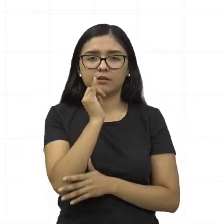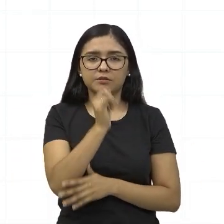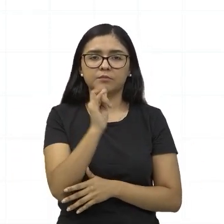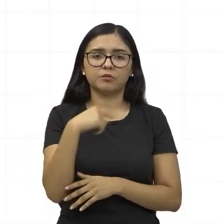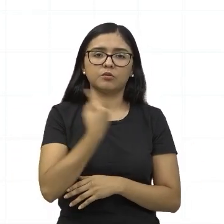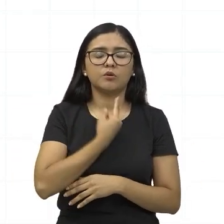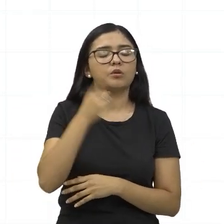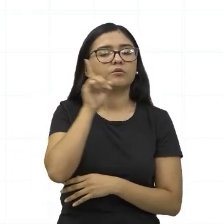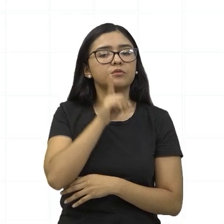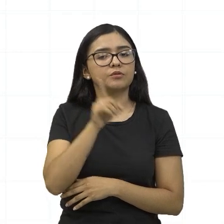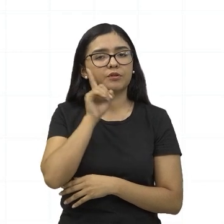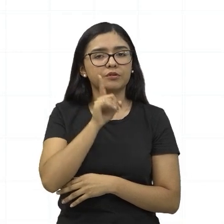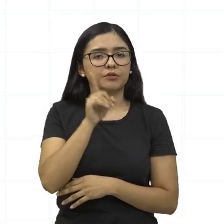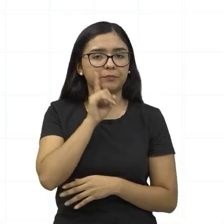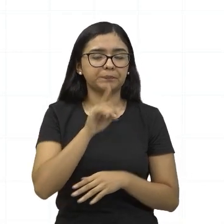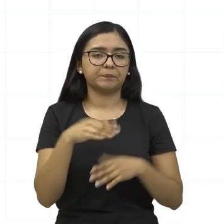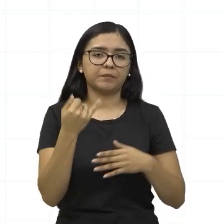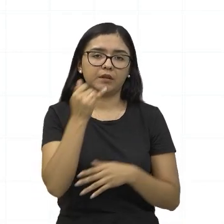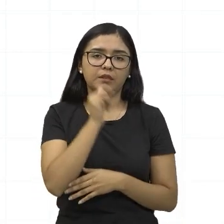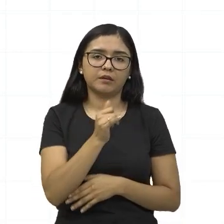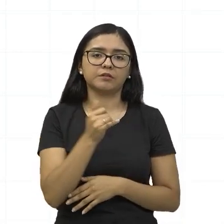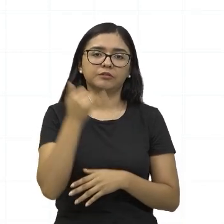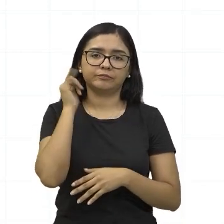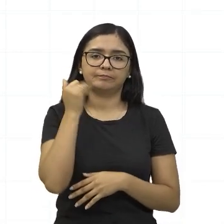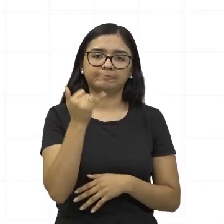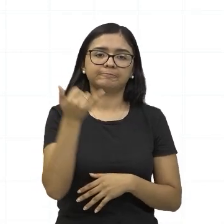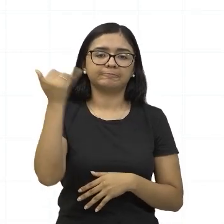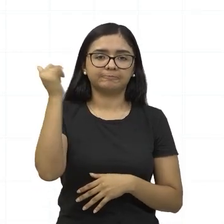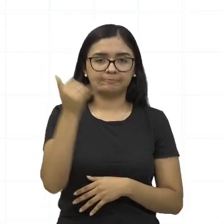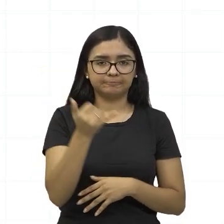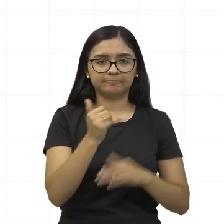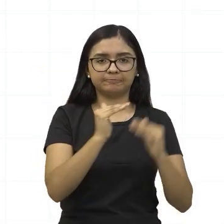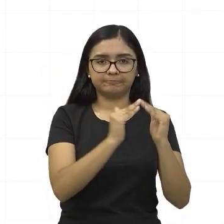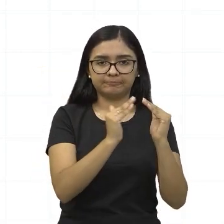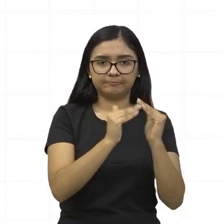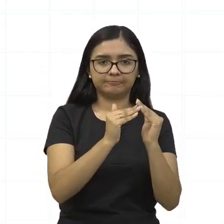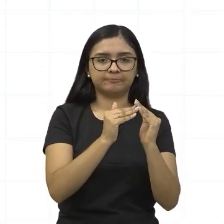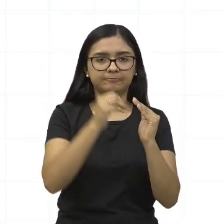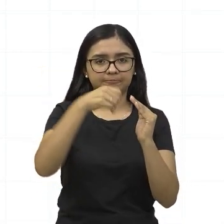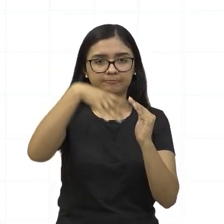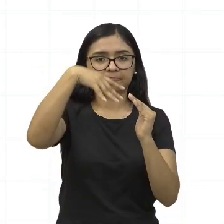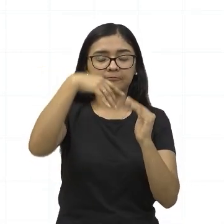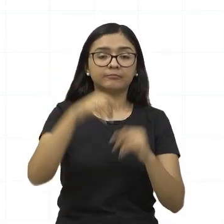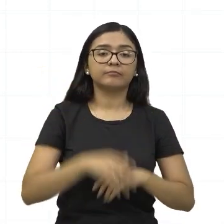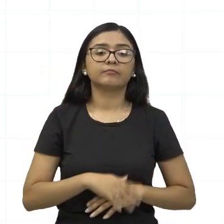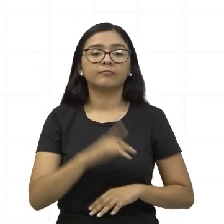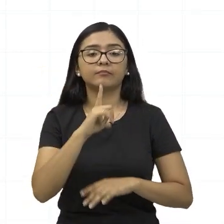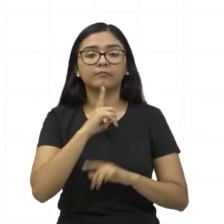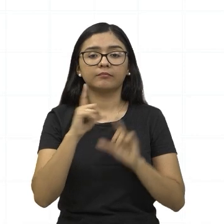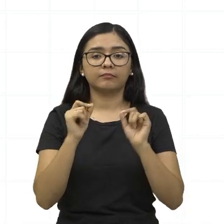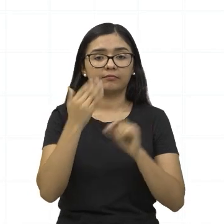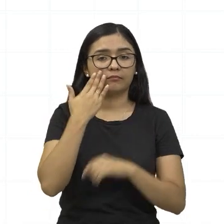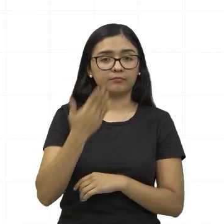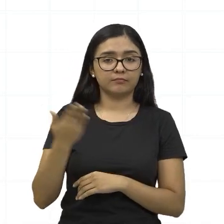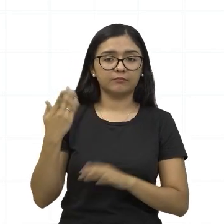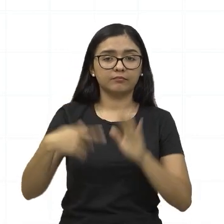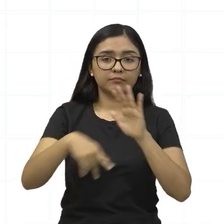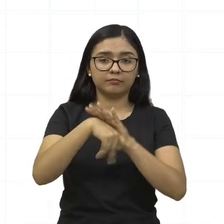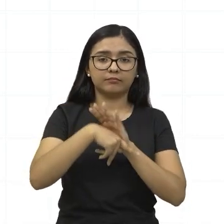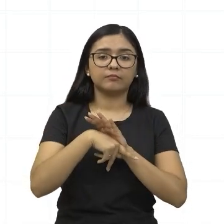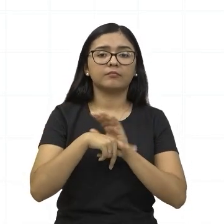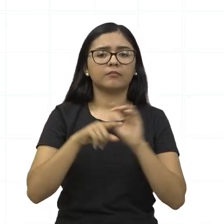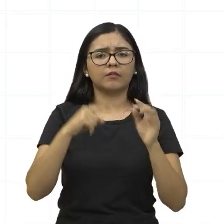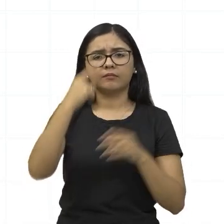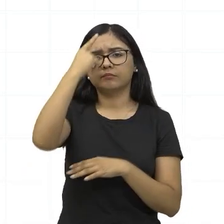nosso cotidiano, para que essa energia elétrica chegue até as nossas residências. Então, temos aí a usina hidrelétrica de Balbina, que ela foi